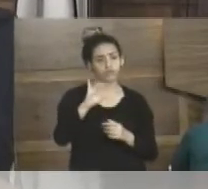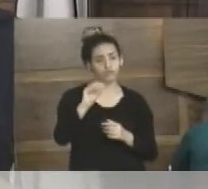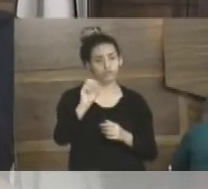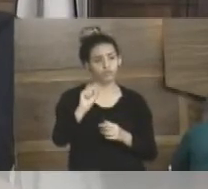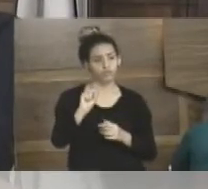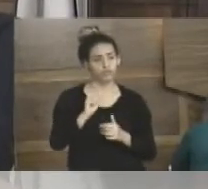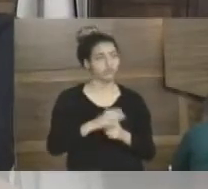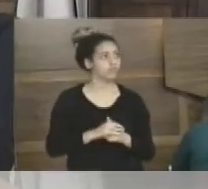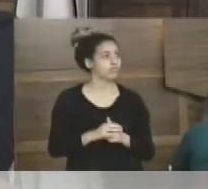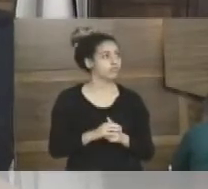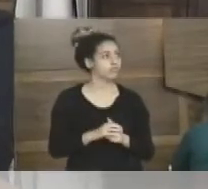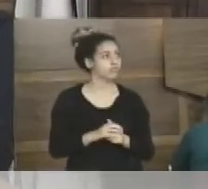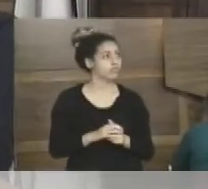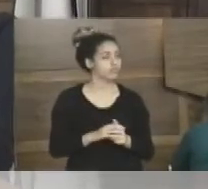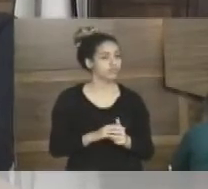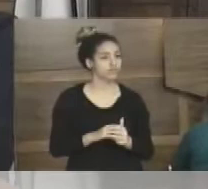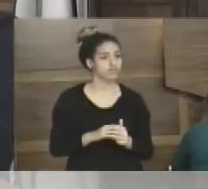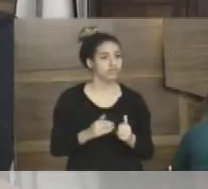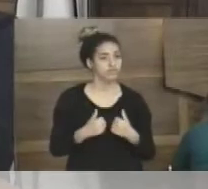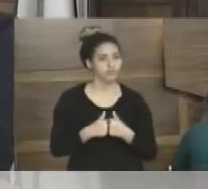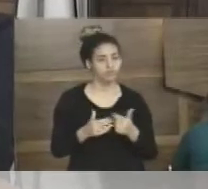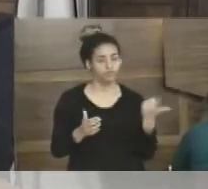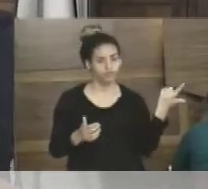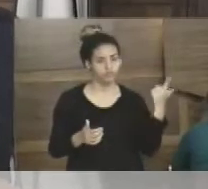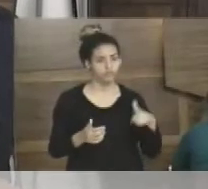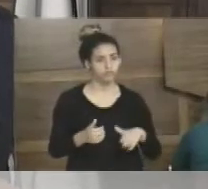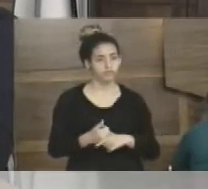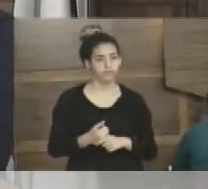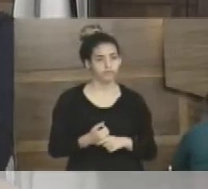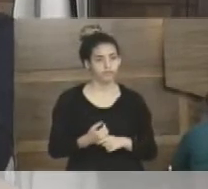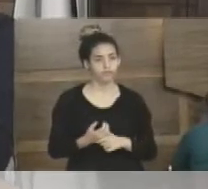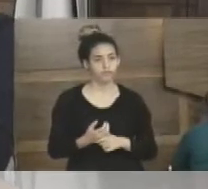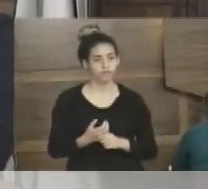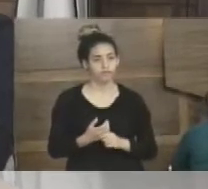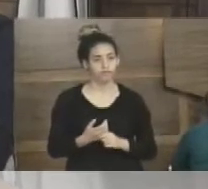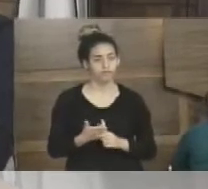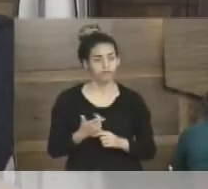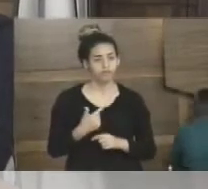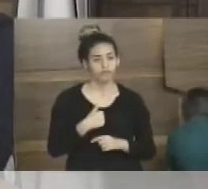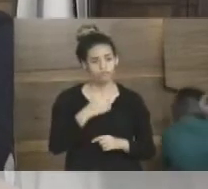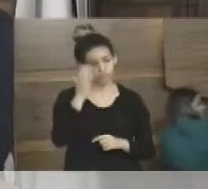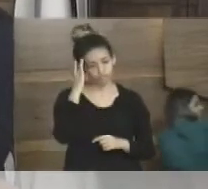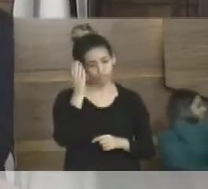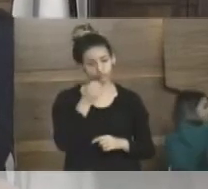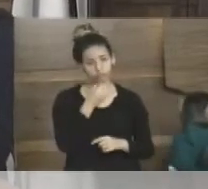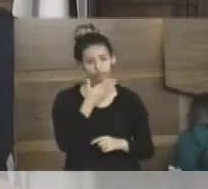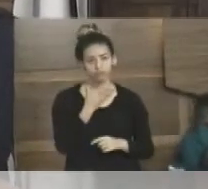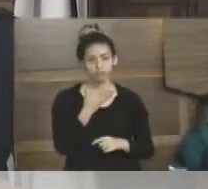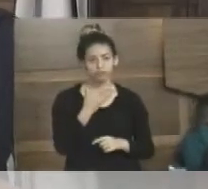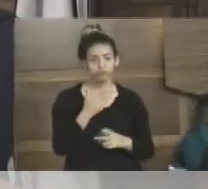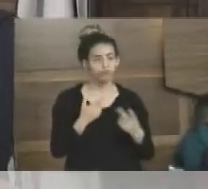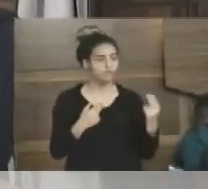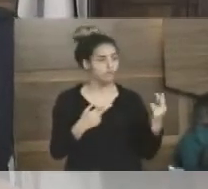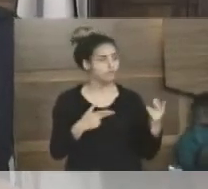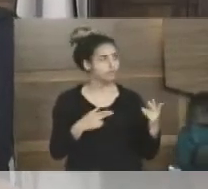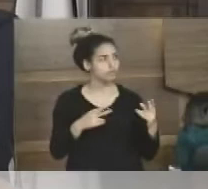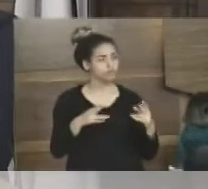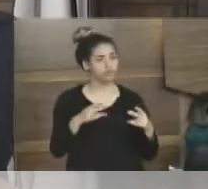hoje, primeiro de junho, ele reinicia seu trabalho lá hoje, então, uma boa ideia é fazer como os shoppings do Rio fazem,